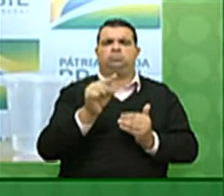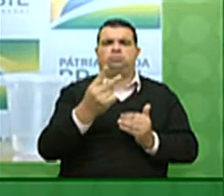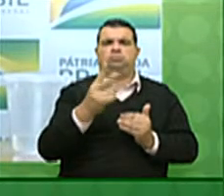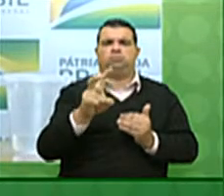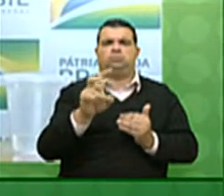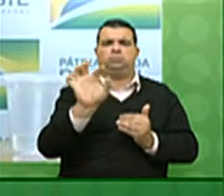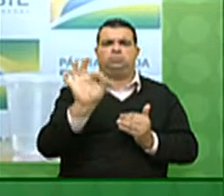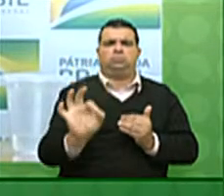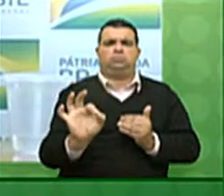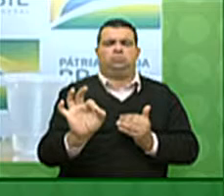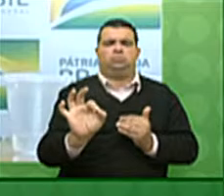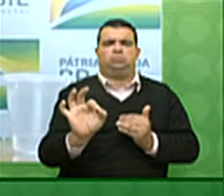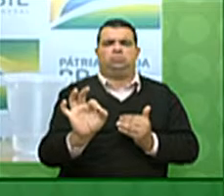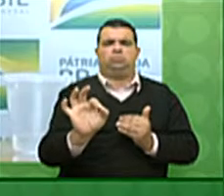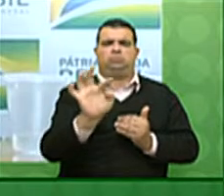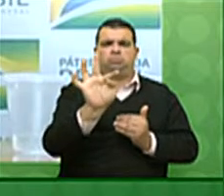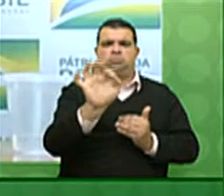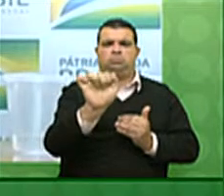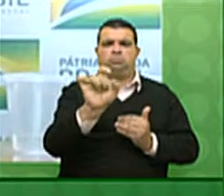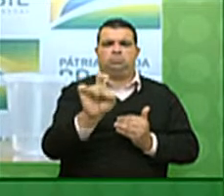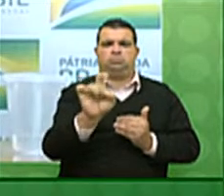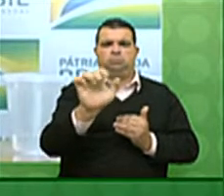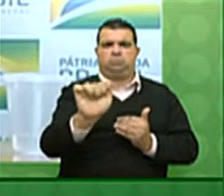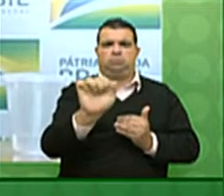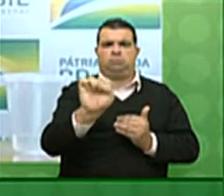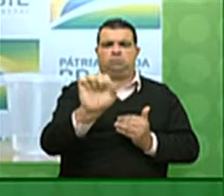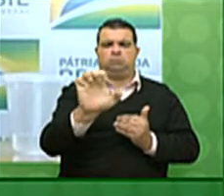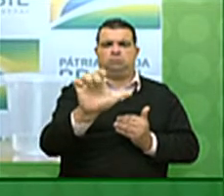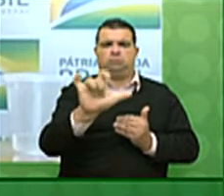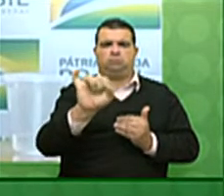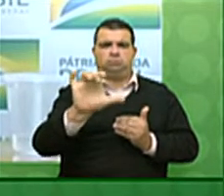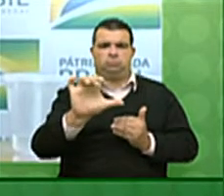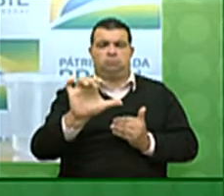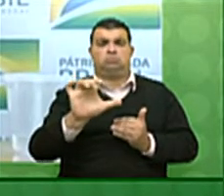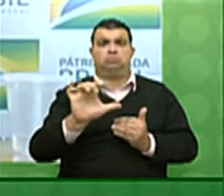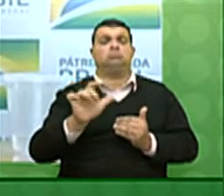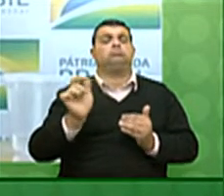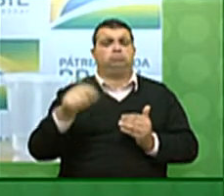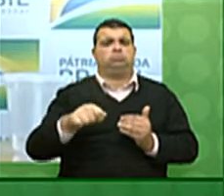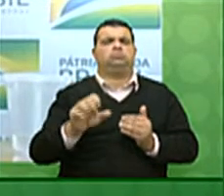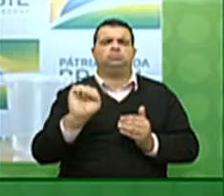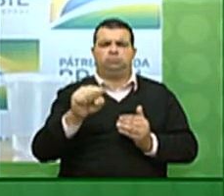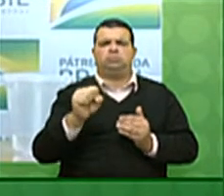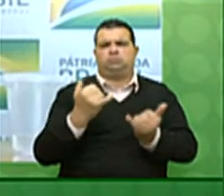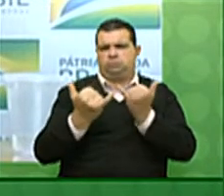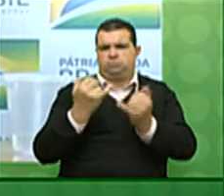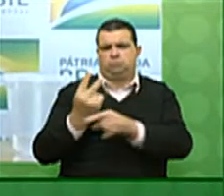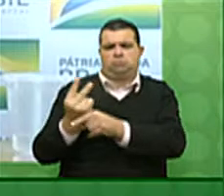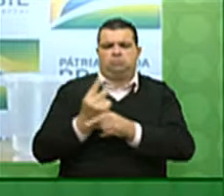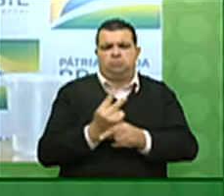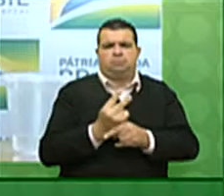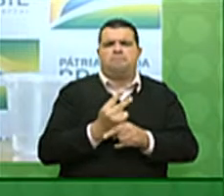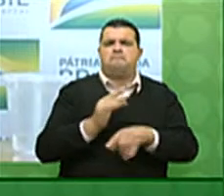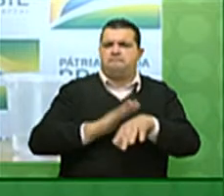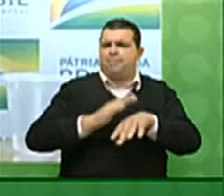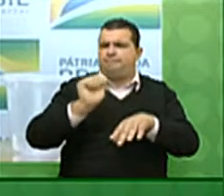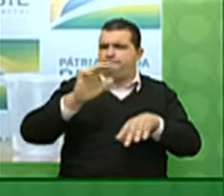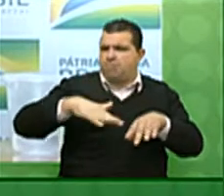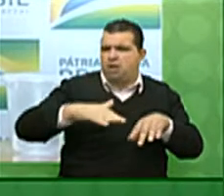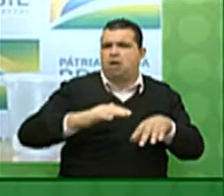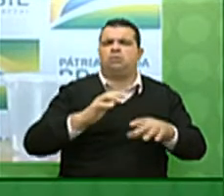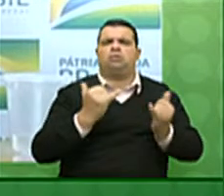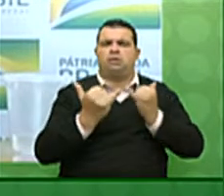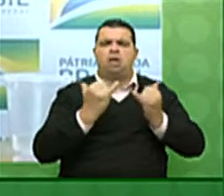% ao ano, o que abre espaço para que o crédito chegue mais barato a